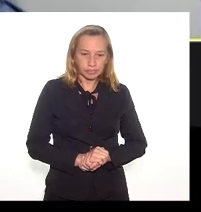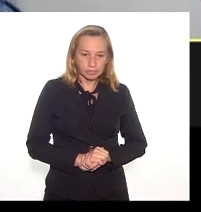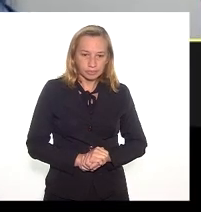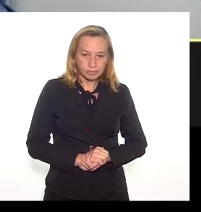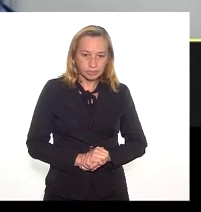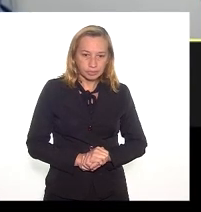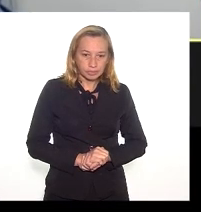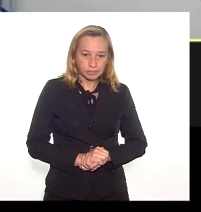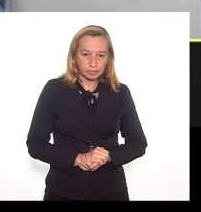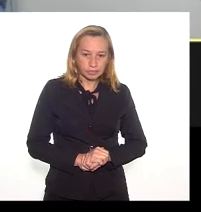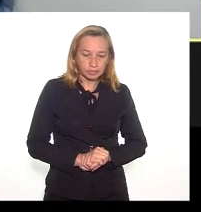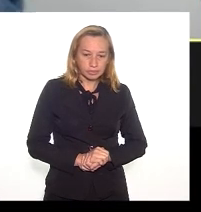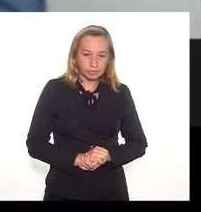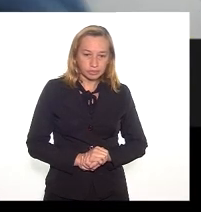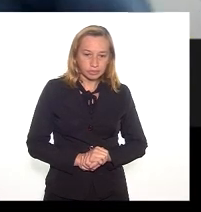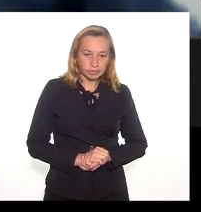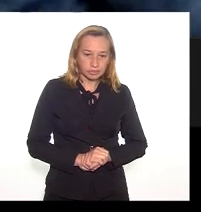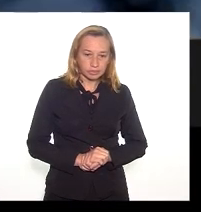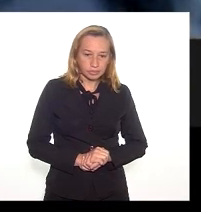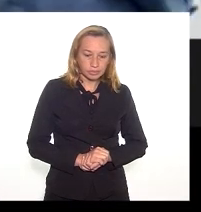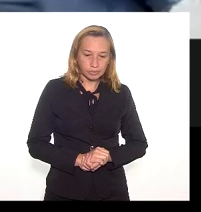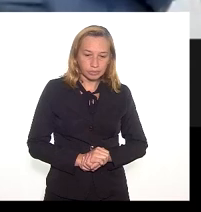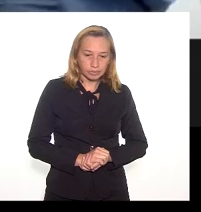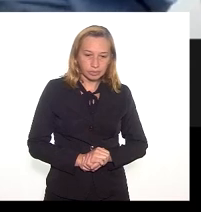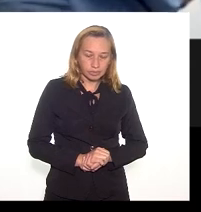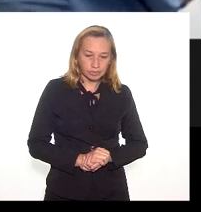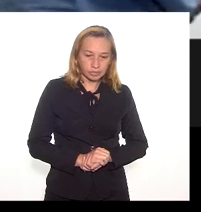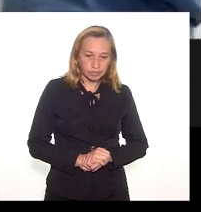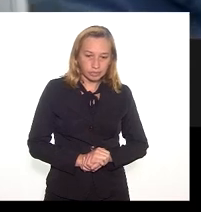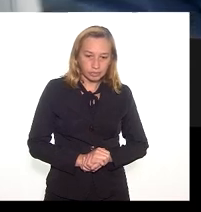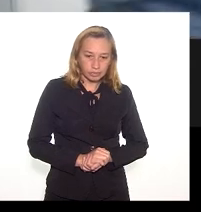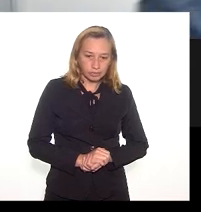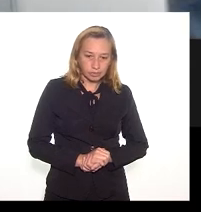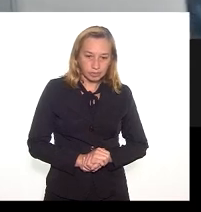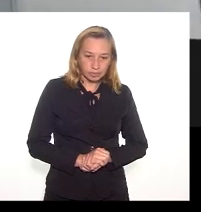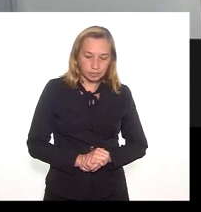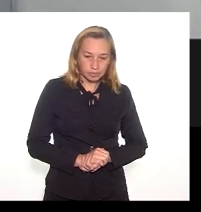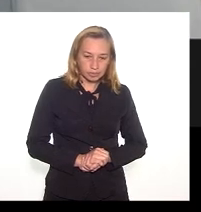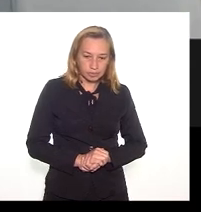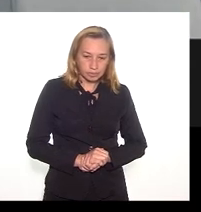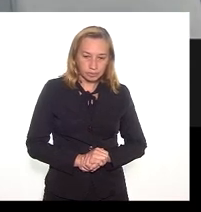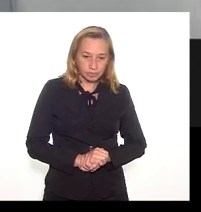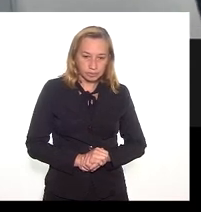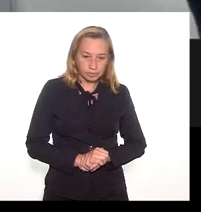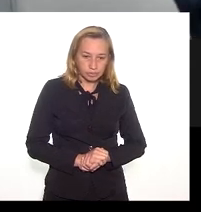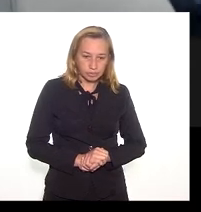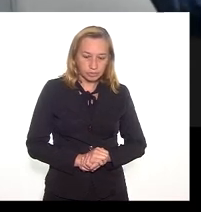vamos lá, como, nossa, ele apareceu, ela falou lá.